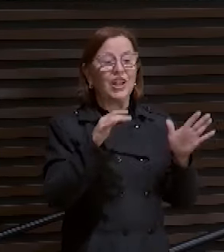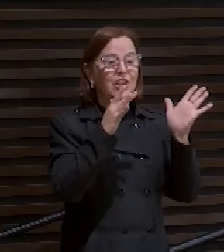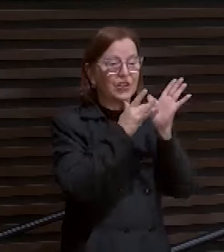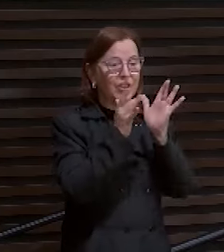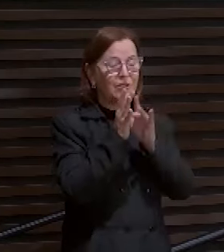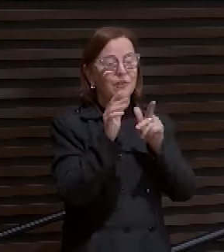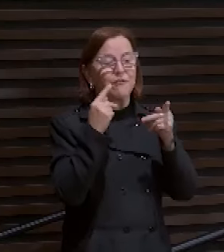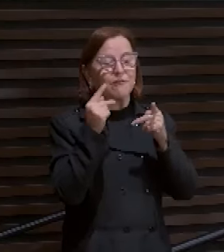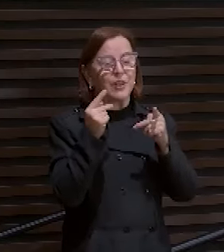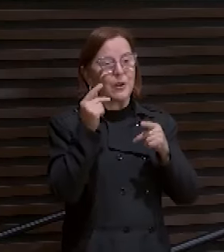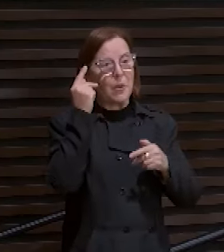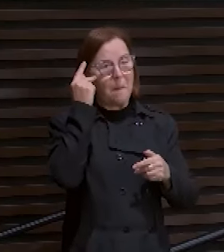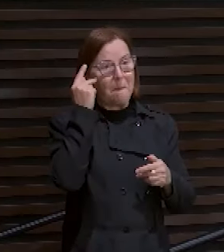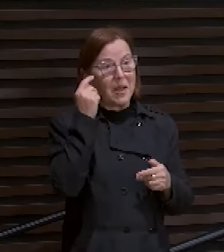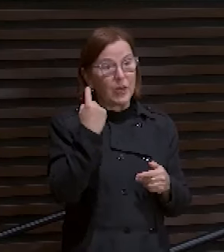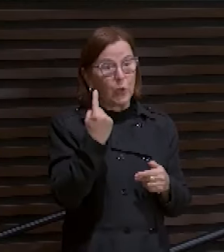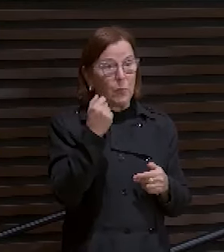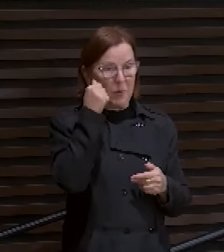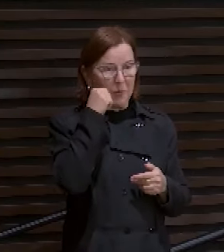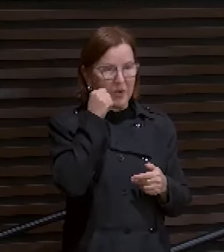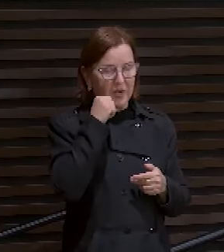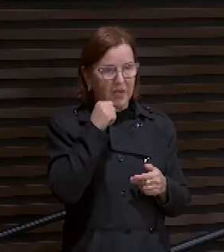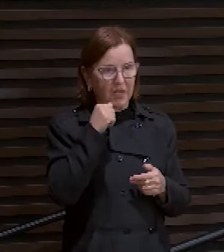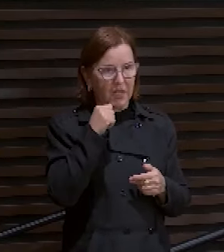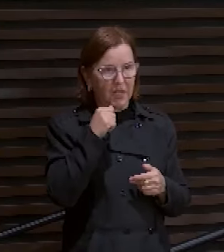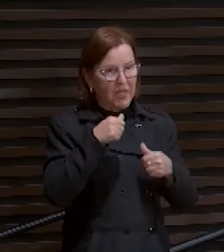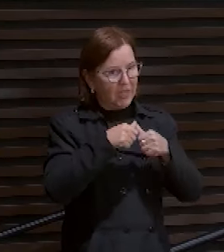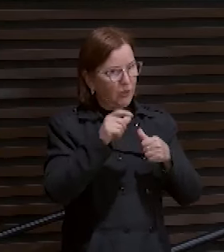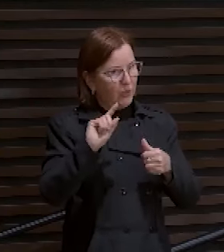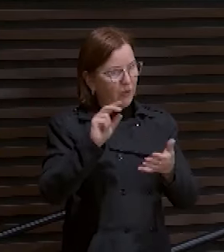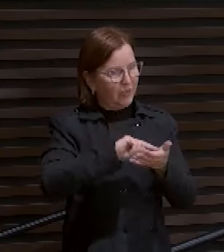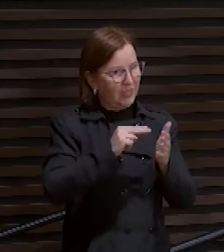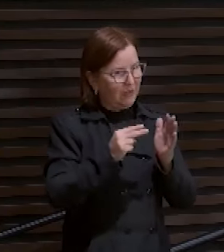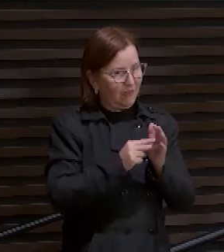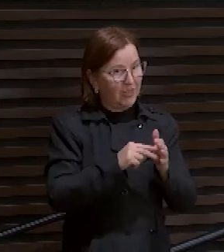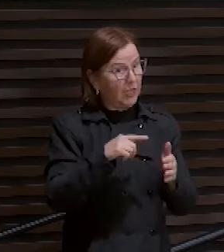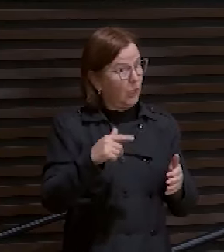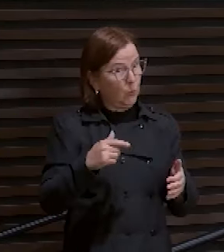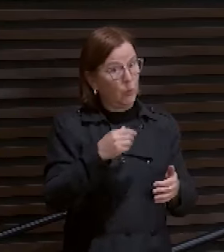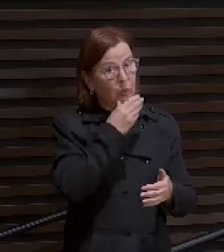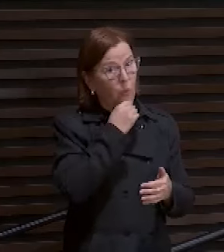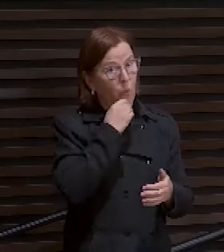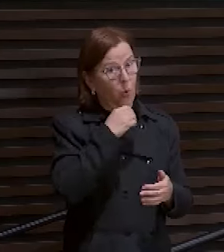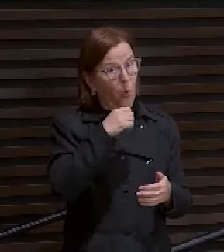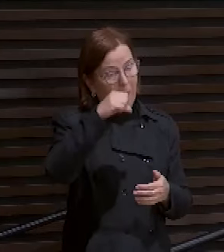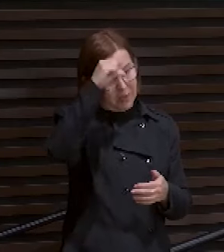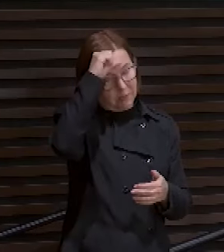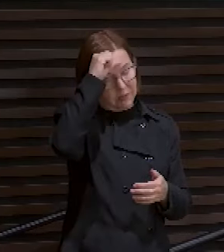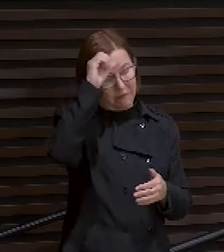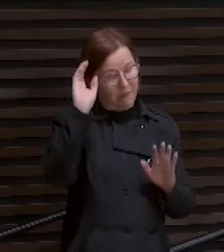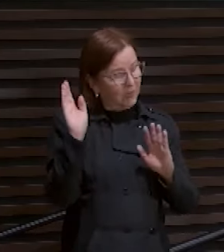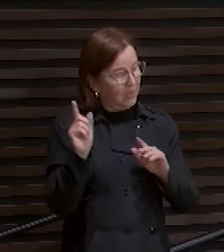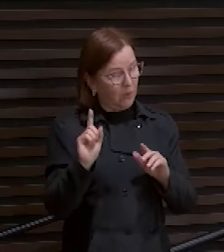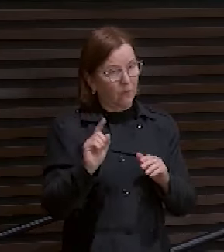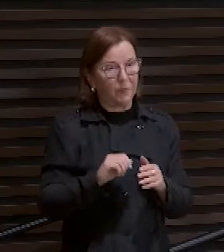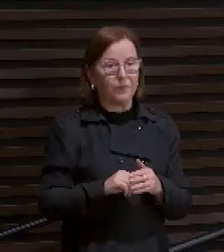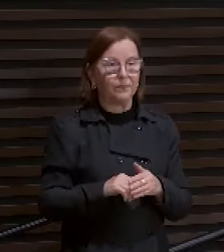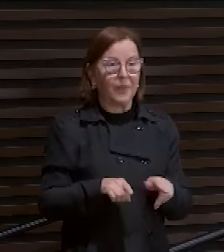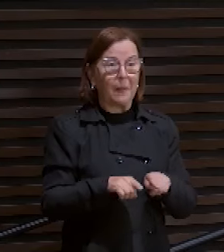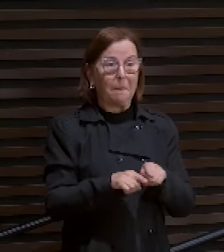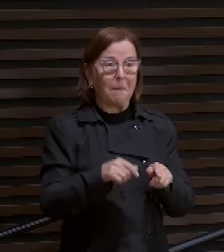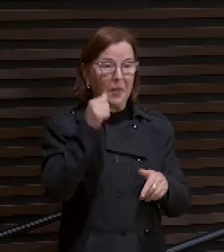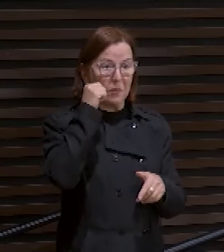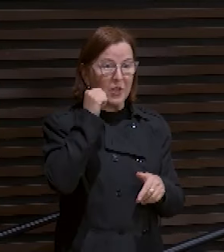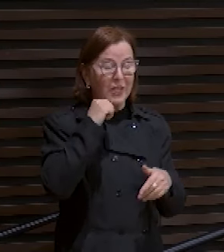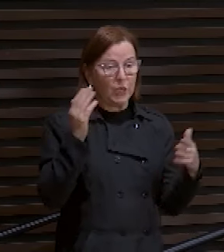que não tenha homem ansioso e depressivo. Há milhares, não. Mas as mulheres